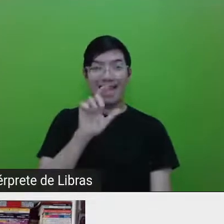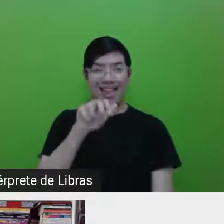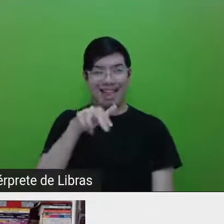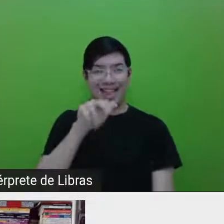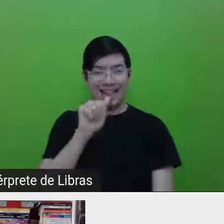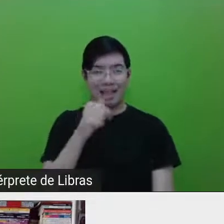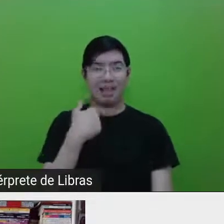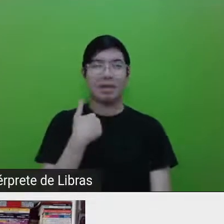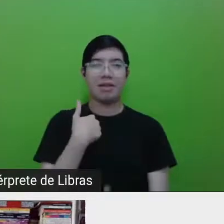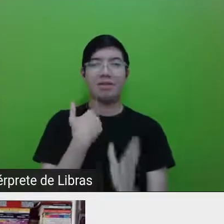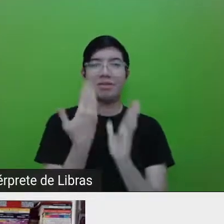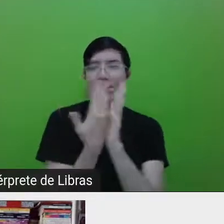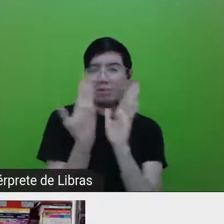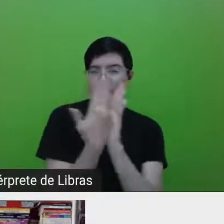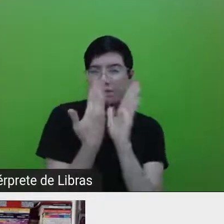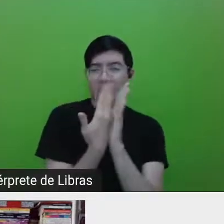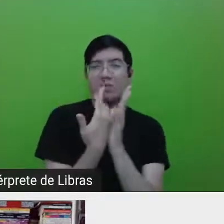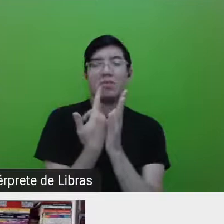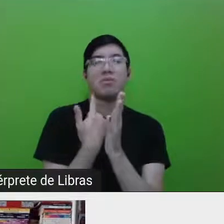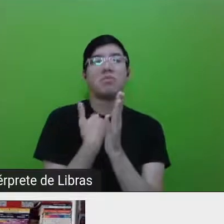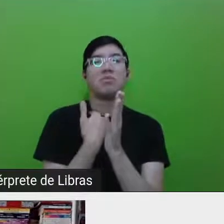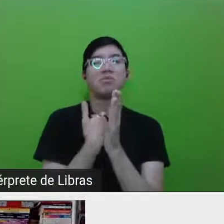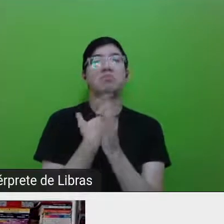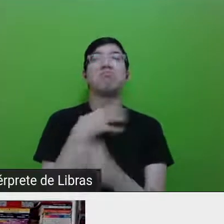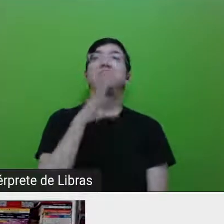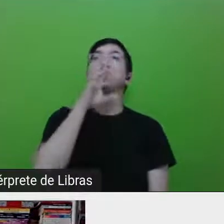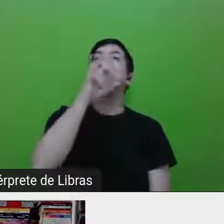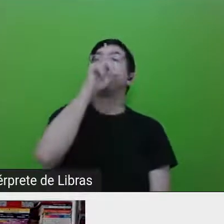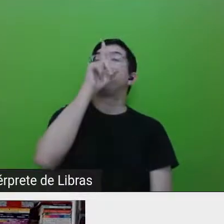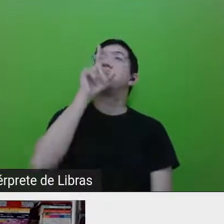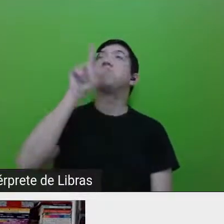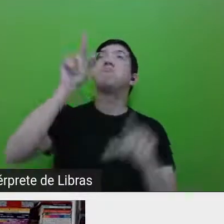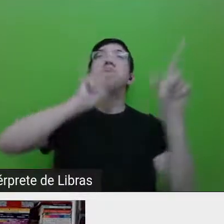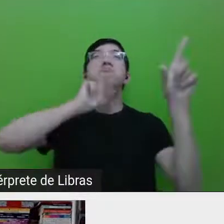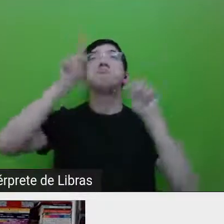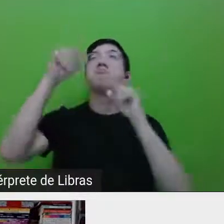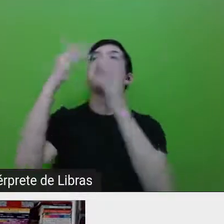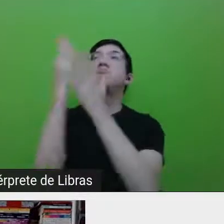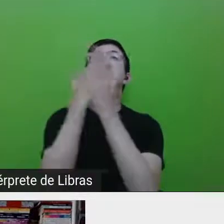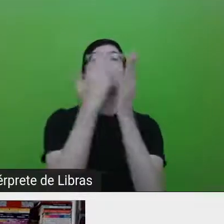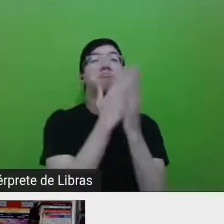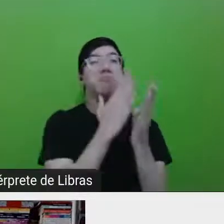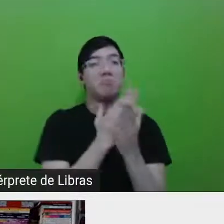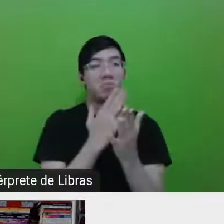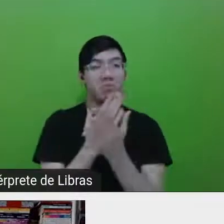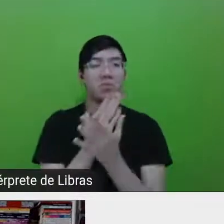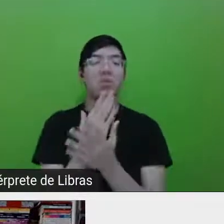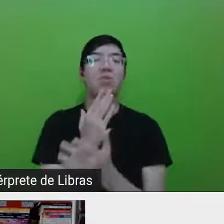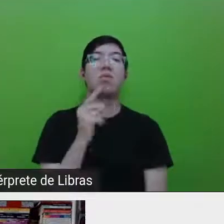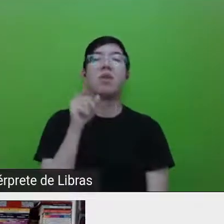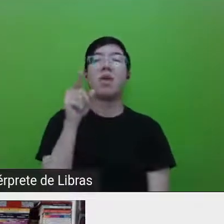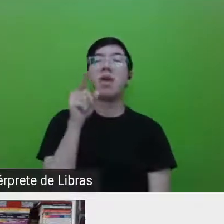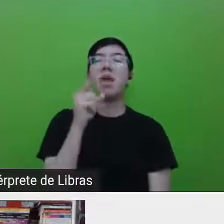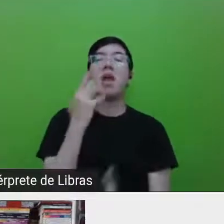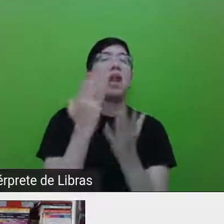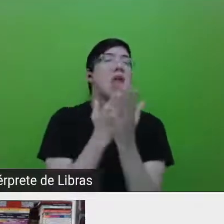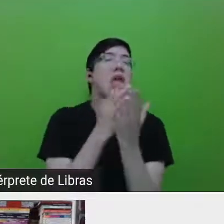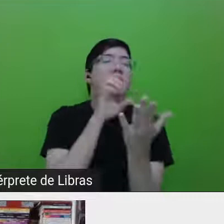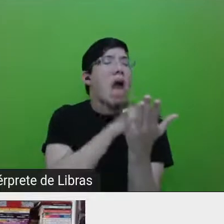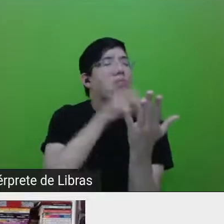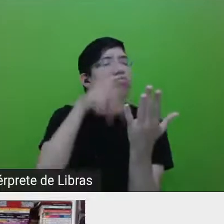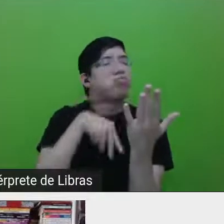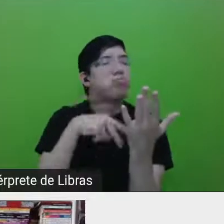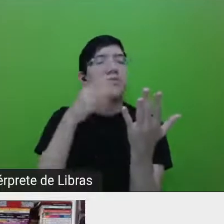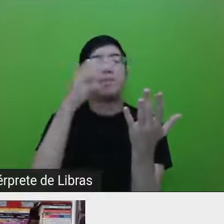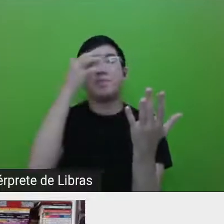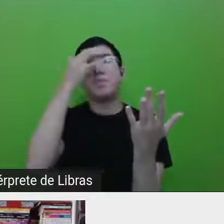avulsos, né? Dos romances mais curtos. E aí eu fui lendo um